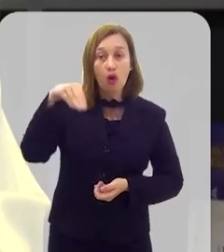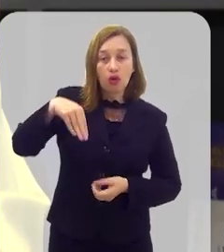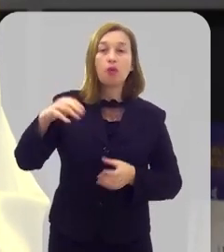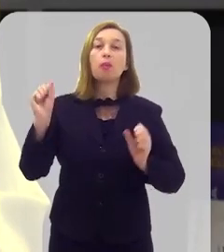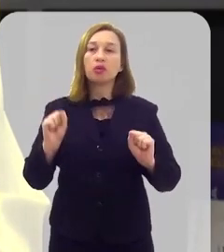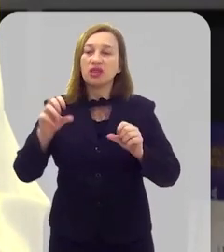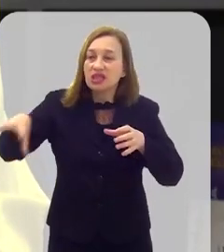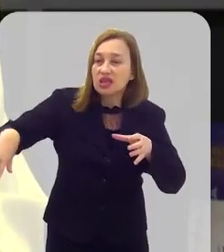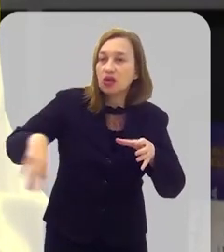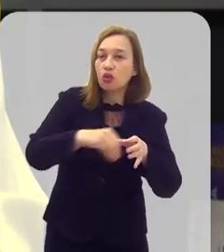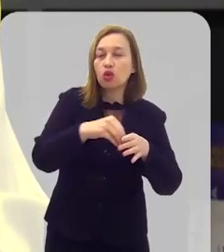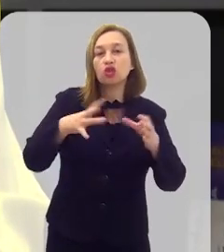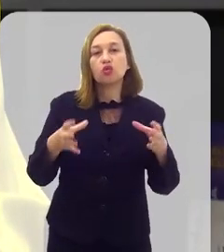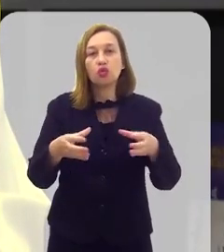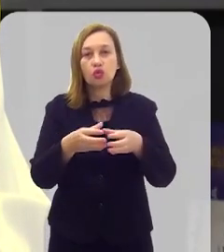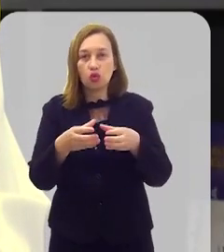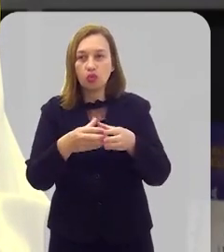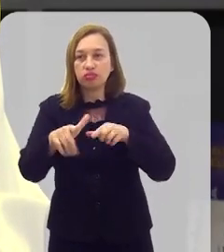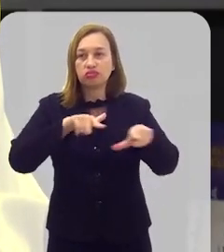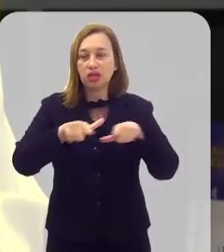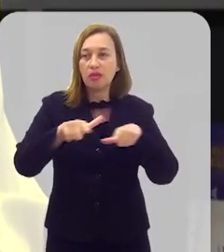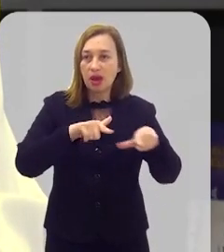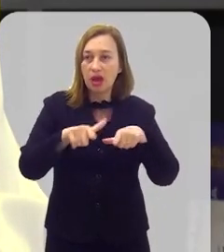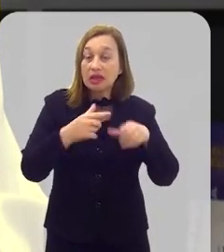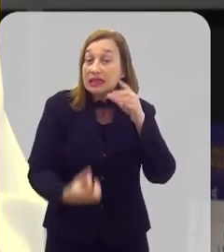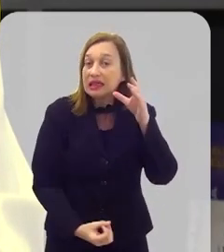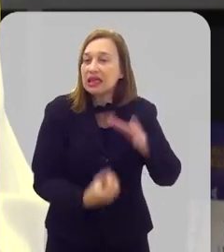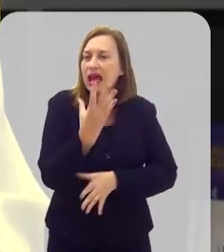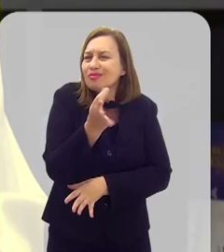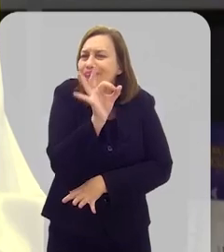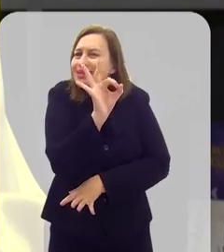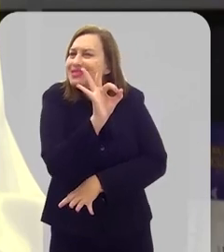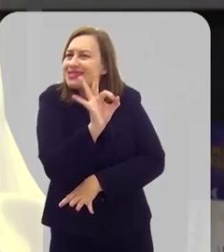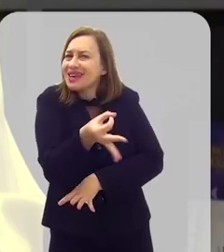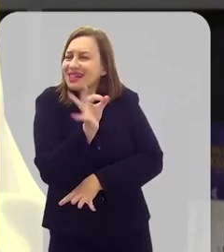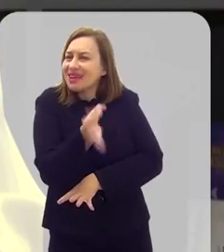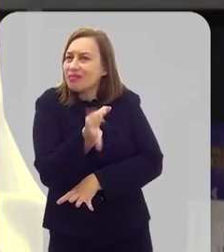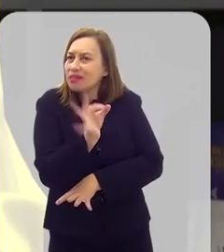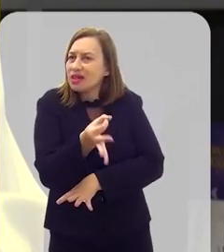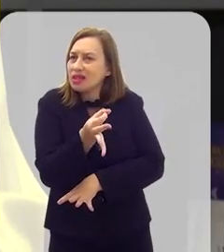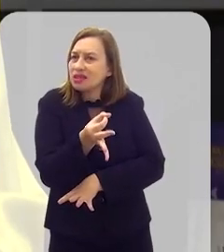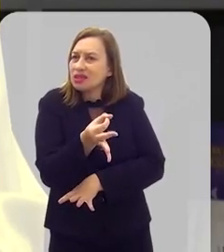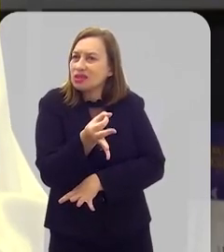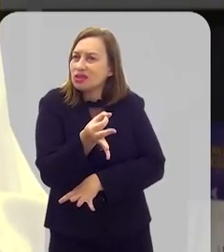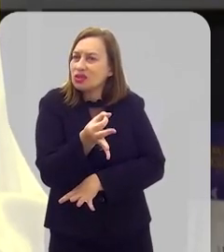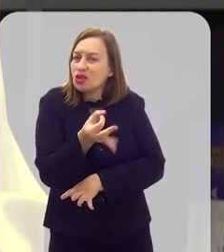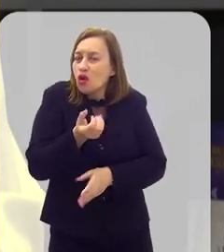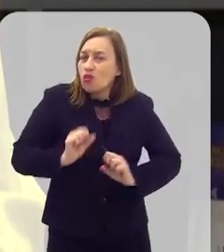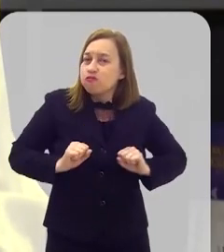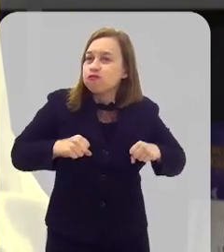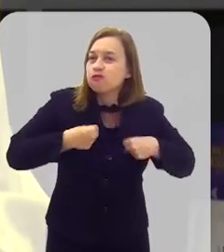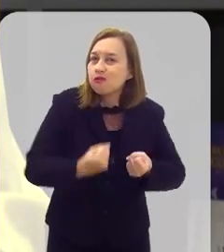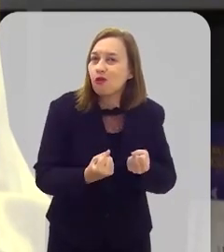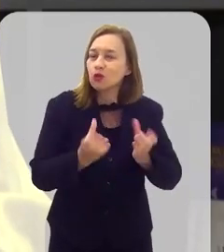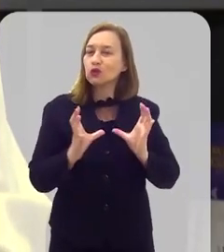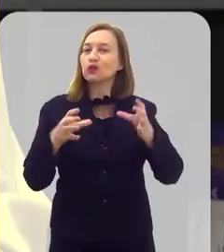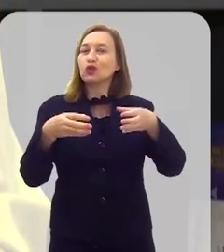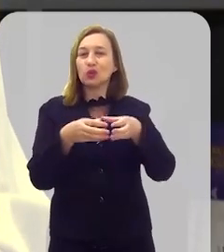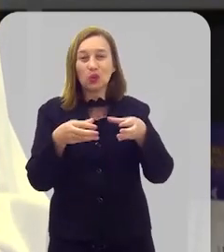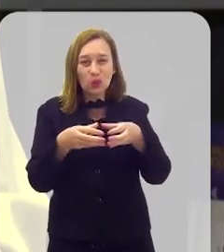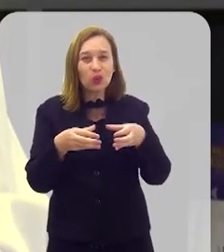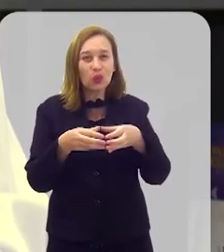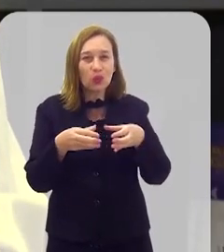pudesse integrar o grupo de trabalho criado para exatamente fazer o esforço